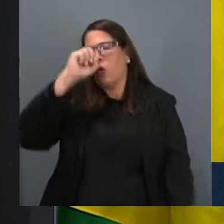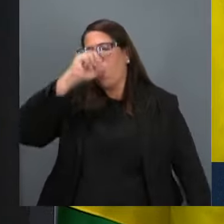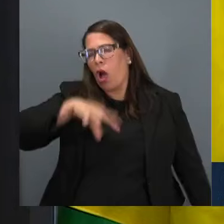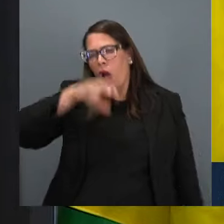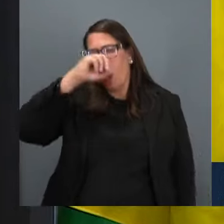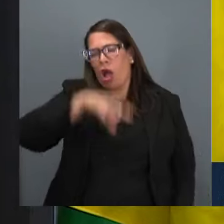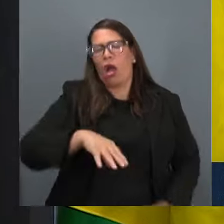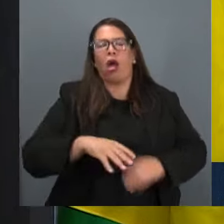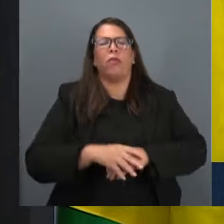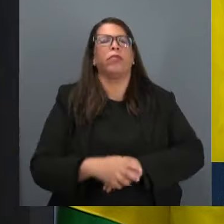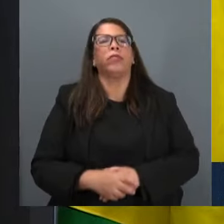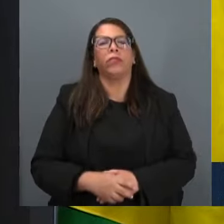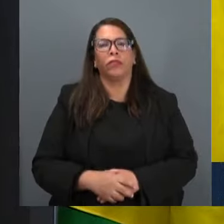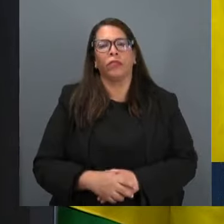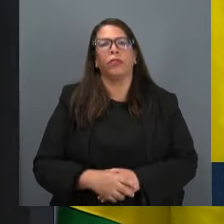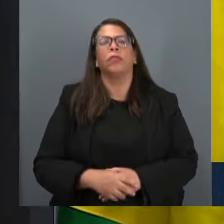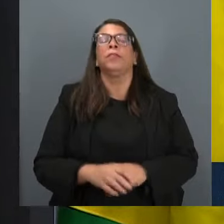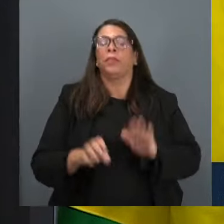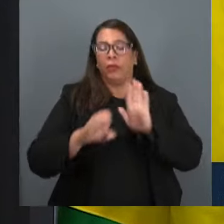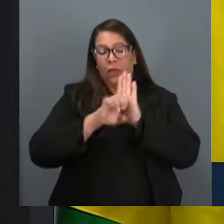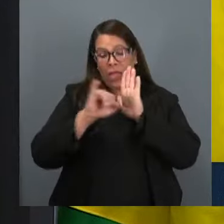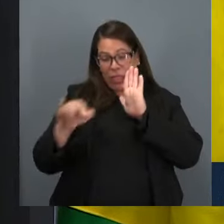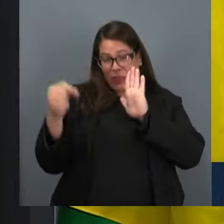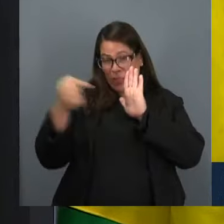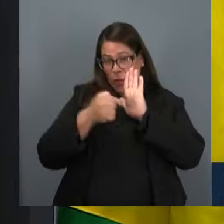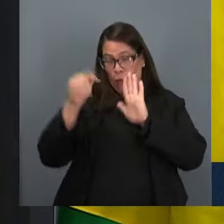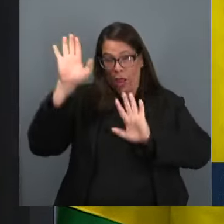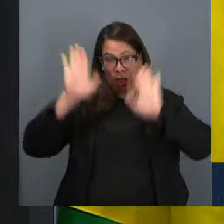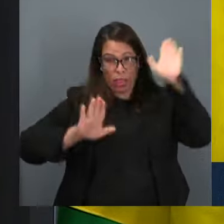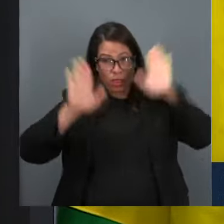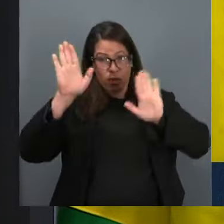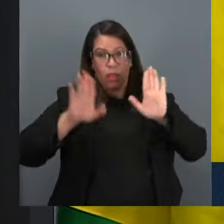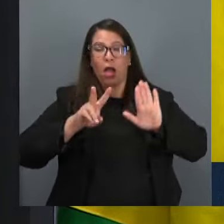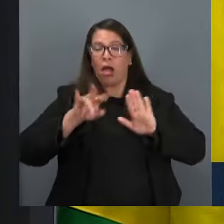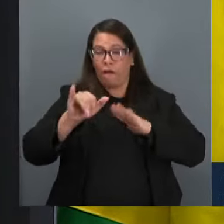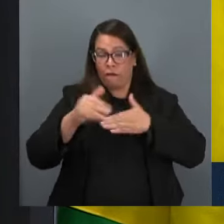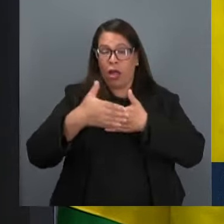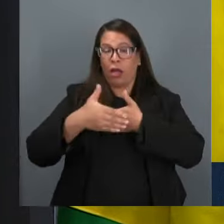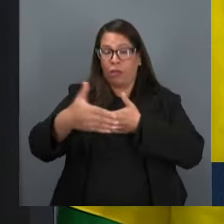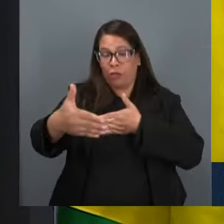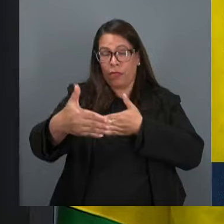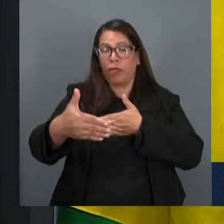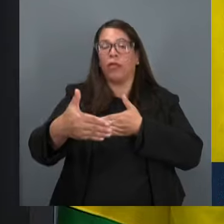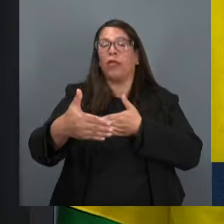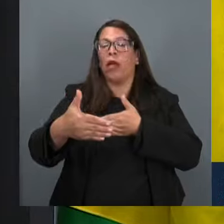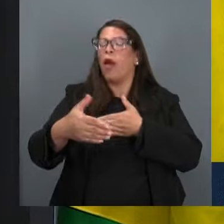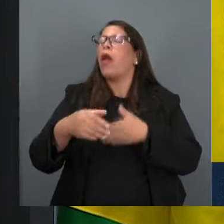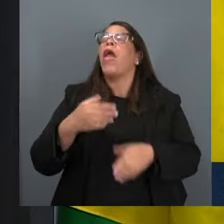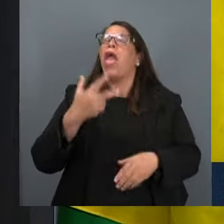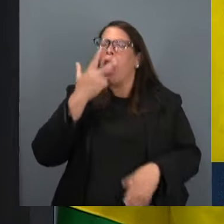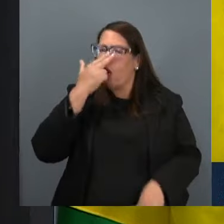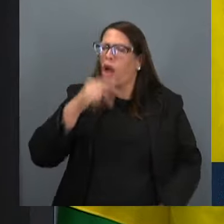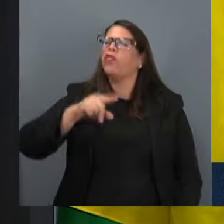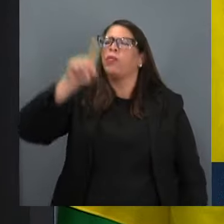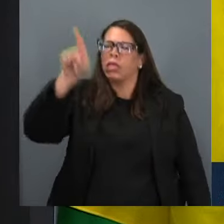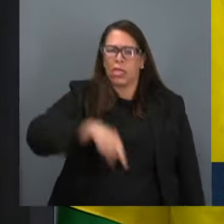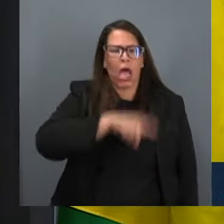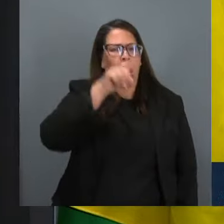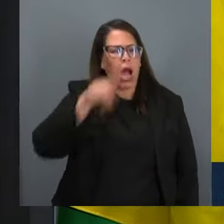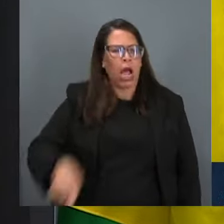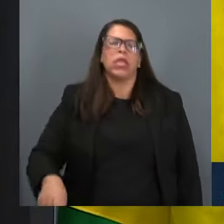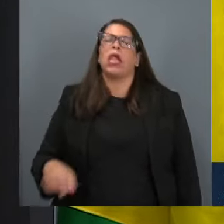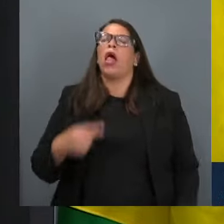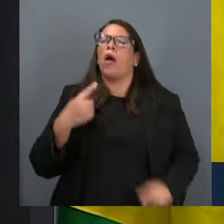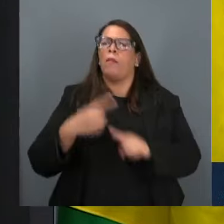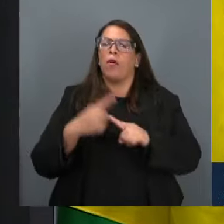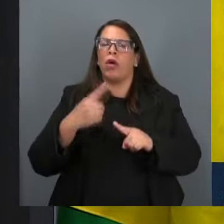dessa licitação, que deve ser, portanto, revogada, destacando